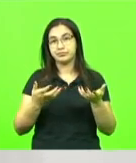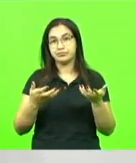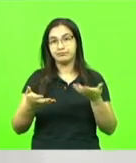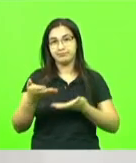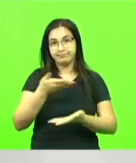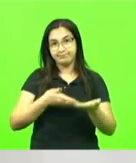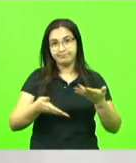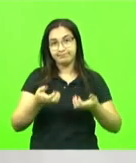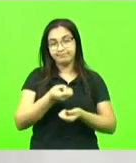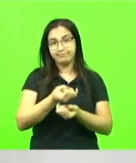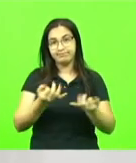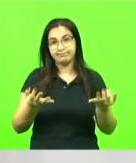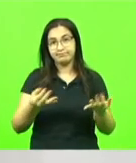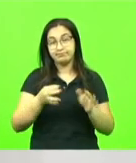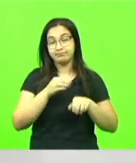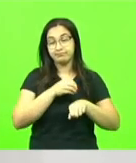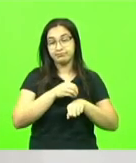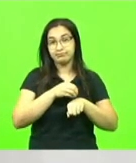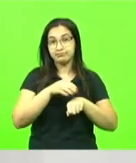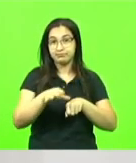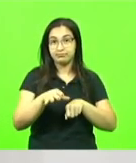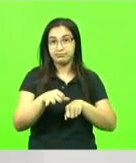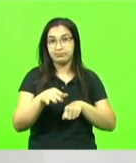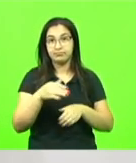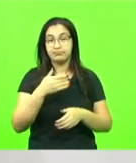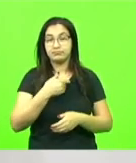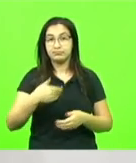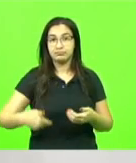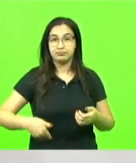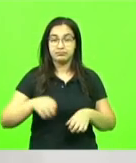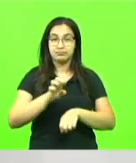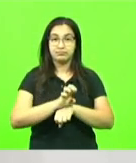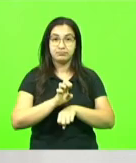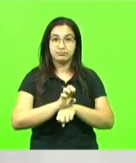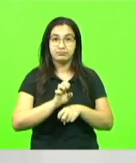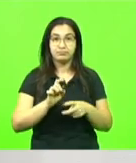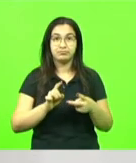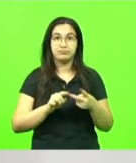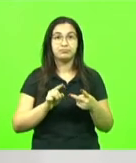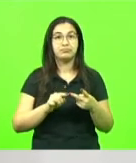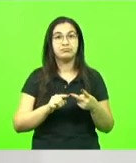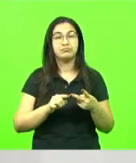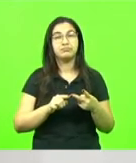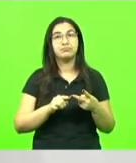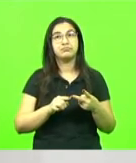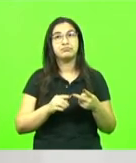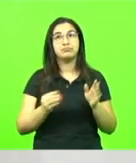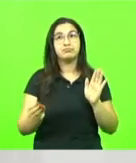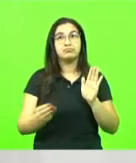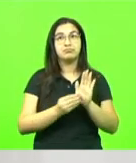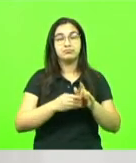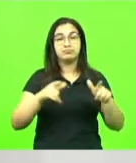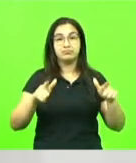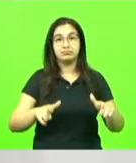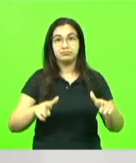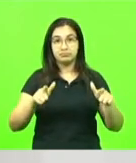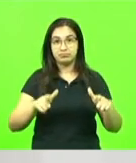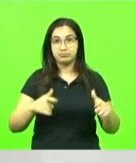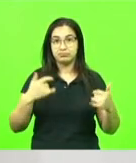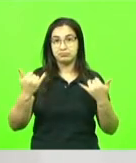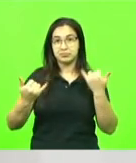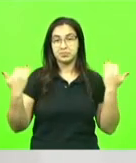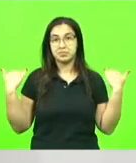sugerindo ao governador do Estado, secretário de Educação, secretário de Desenvolvimento Social, que sejam implantados centros de recriação que funcionem com o